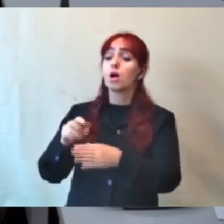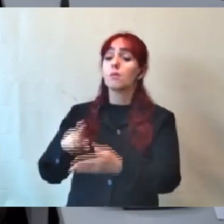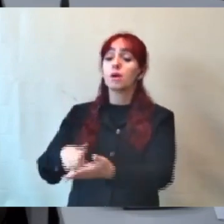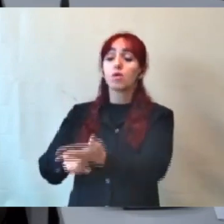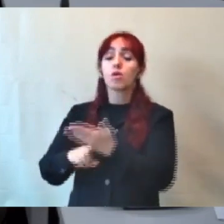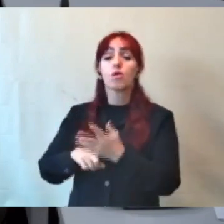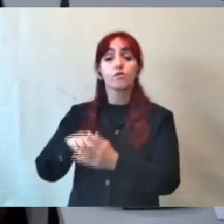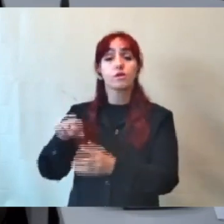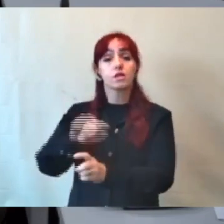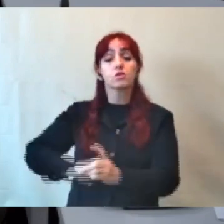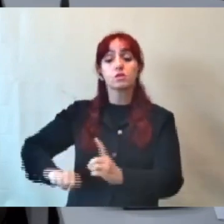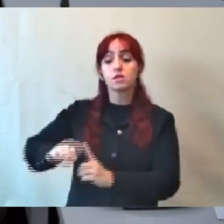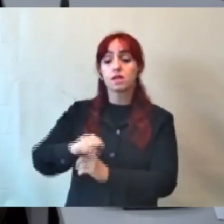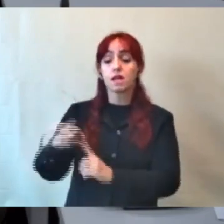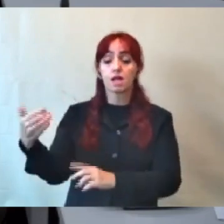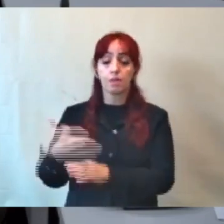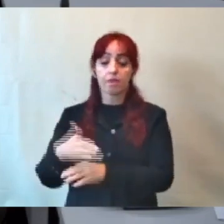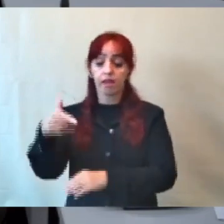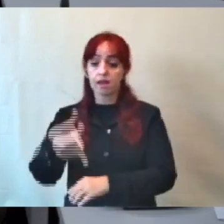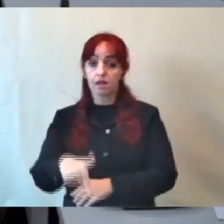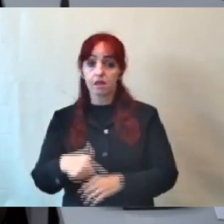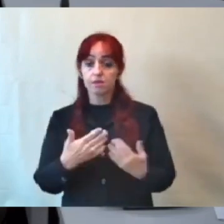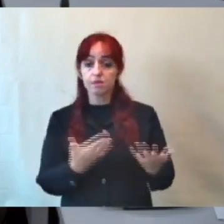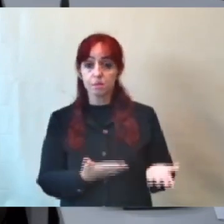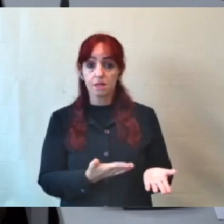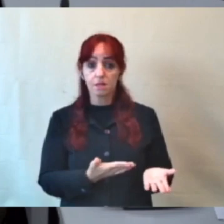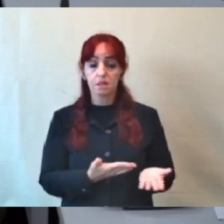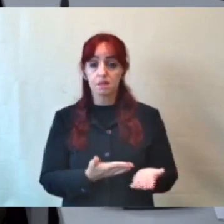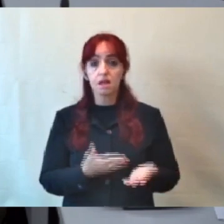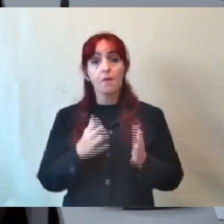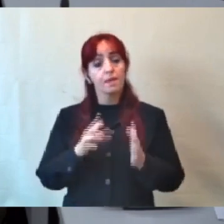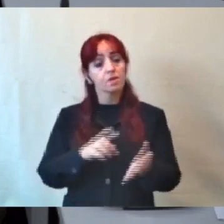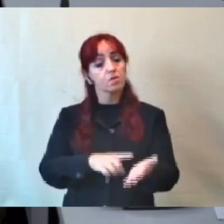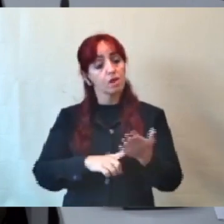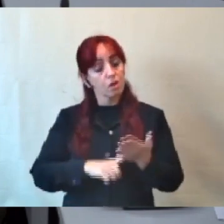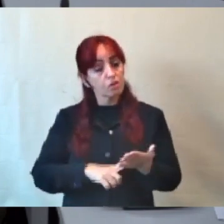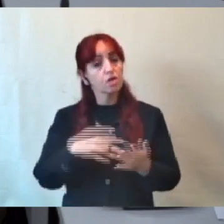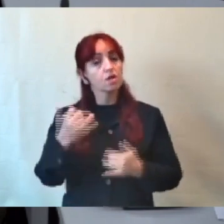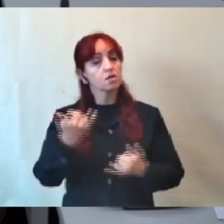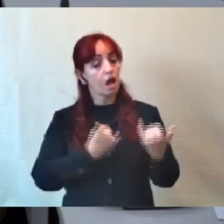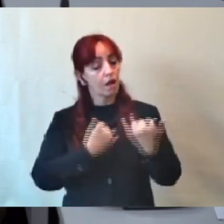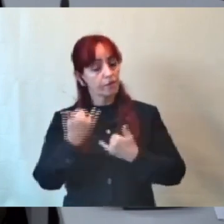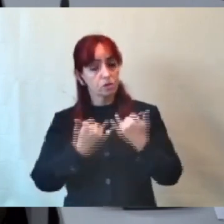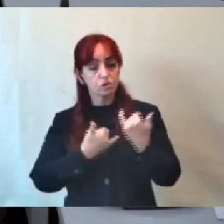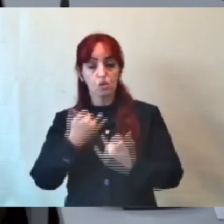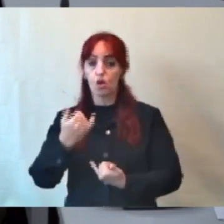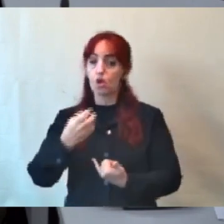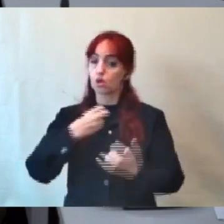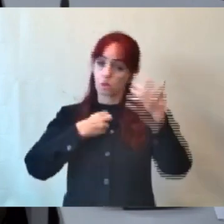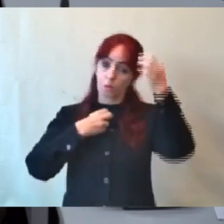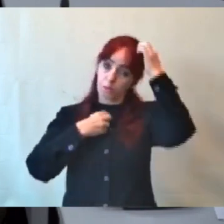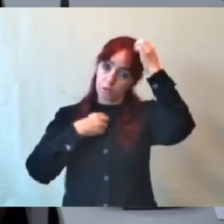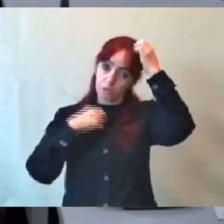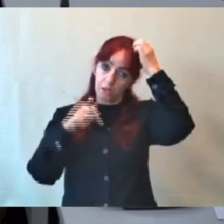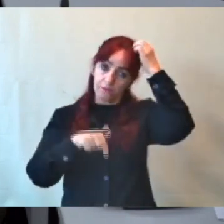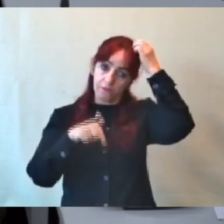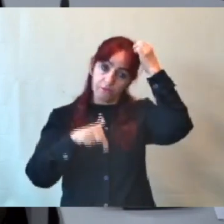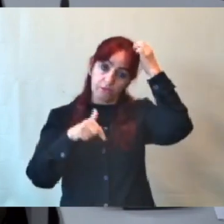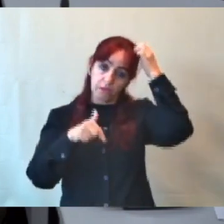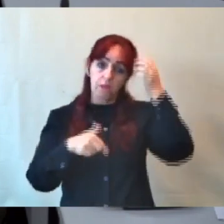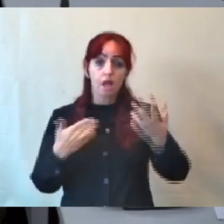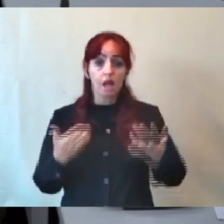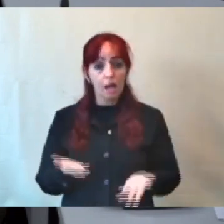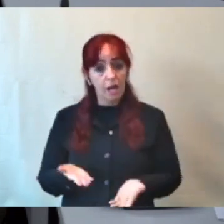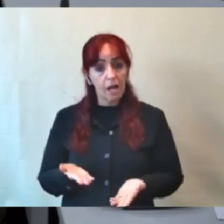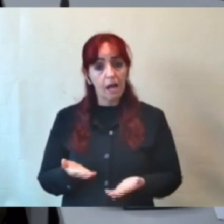ele não necessariamente precisaria responder, mas como era uma convocação, ele nos avisou que não poderia vir e aí eu convidei